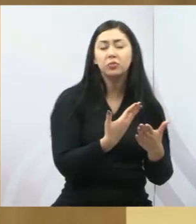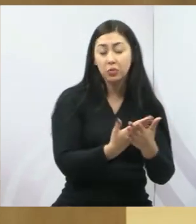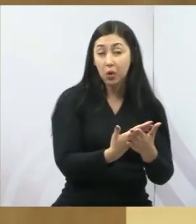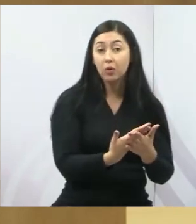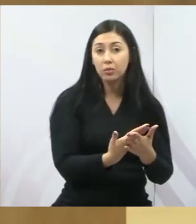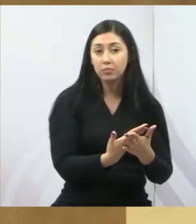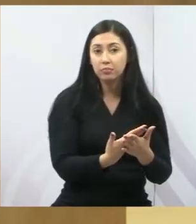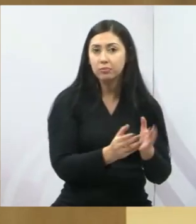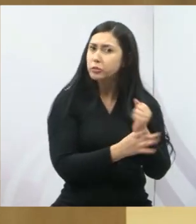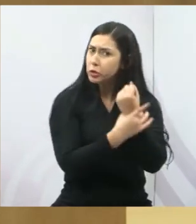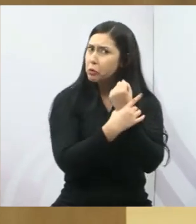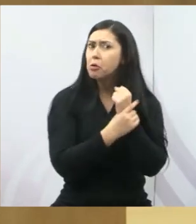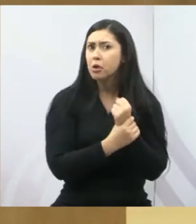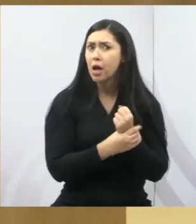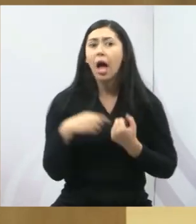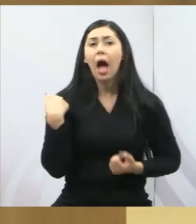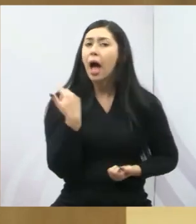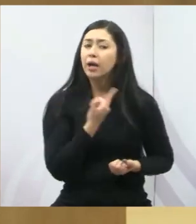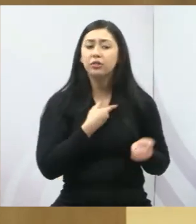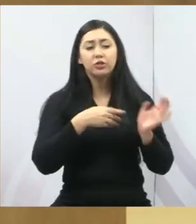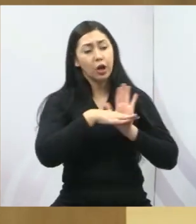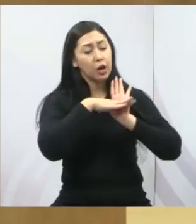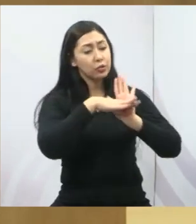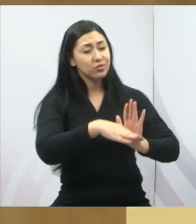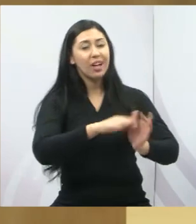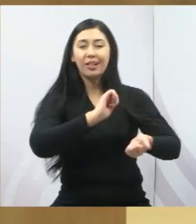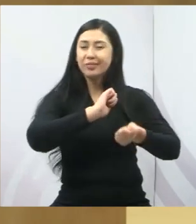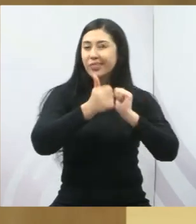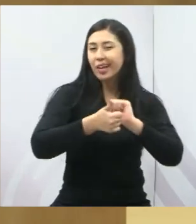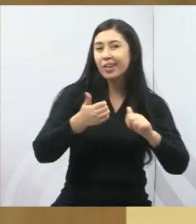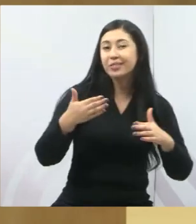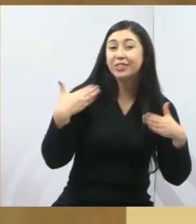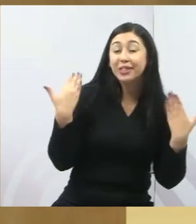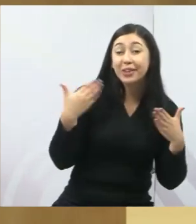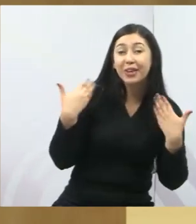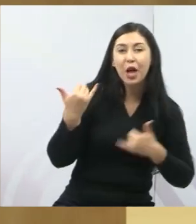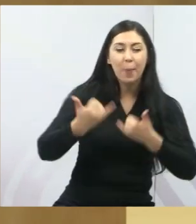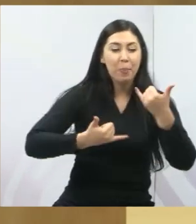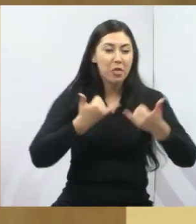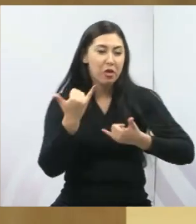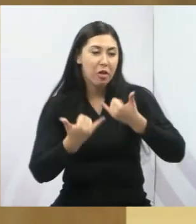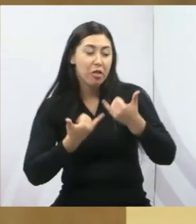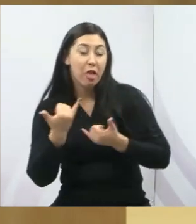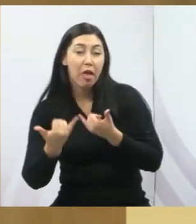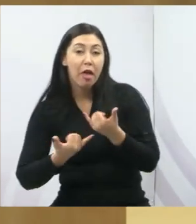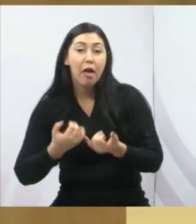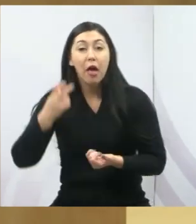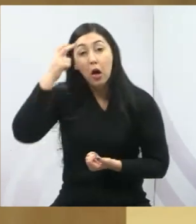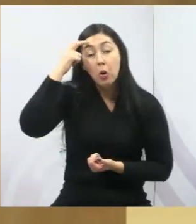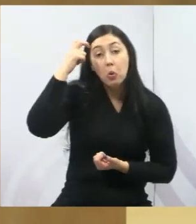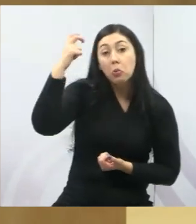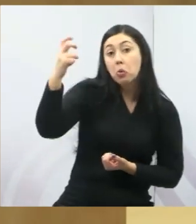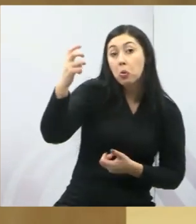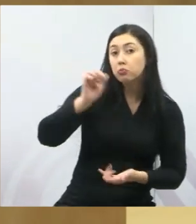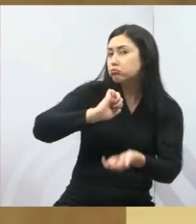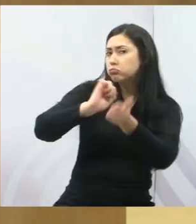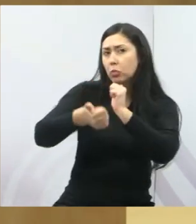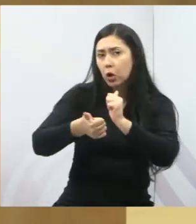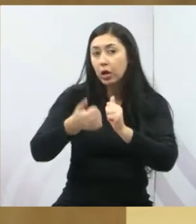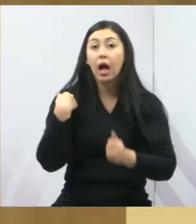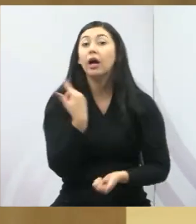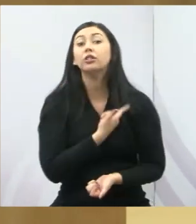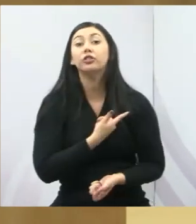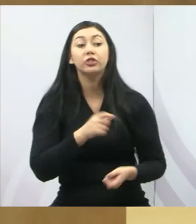a gente possa providenciar a elas lazer, cultura, esporte. É assim que nós vamos formar